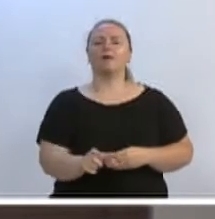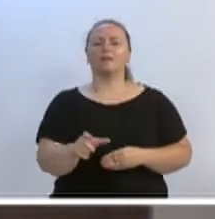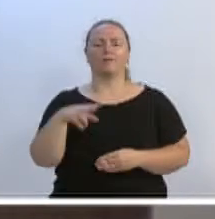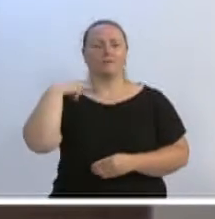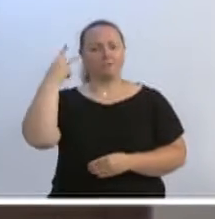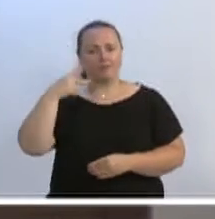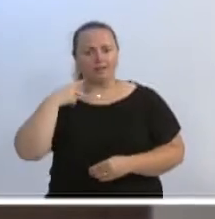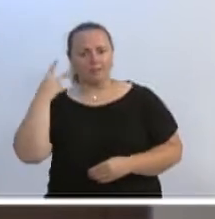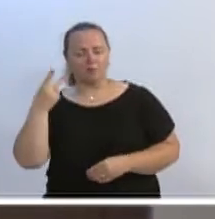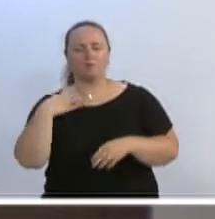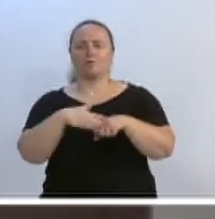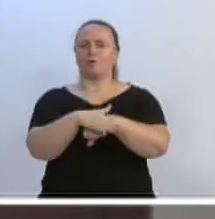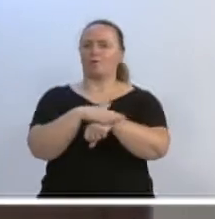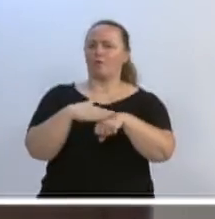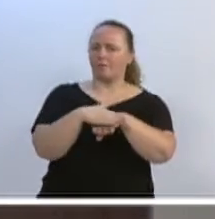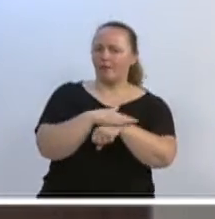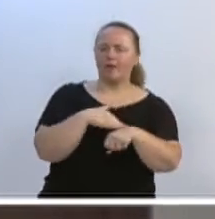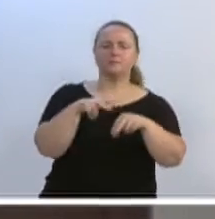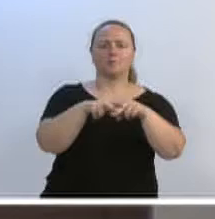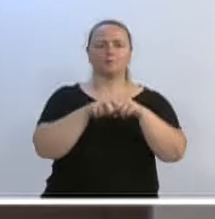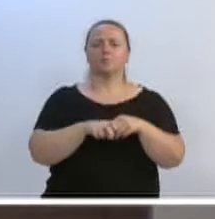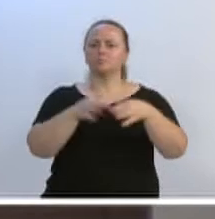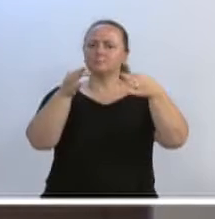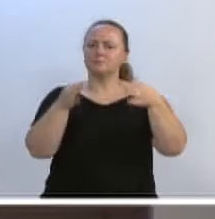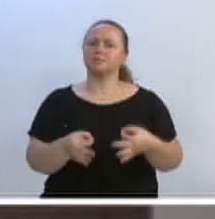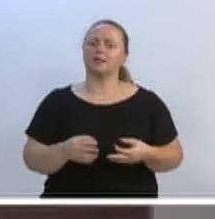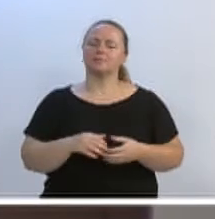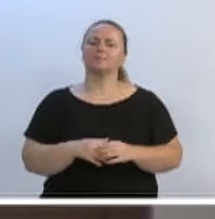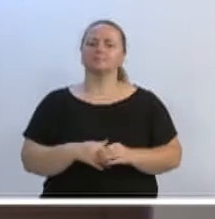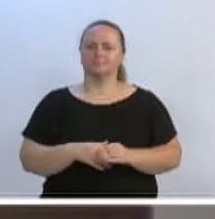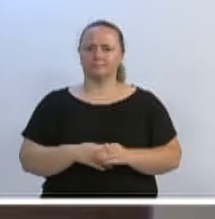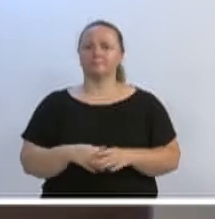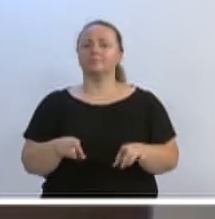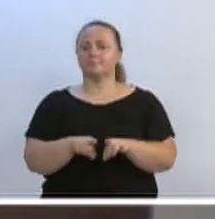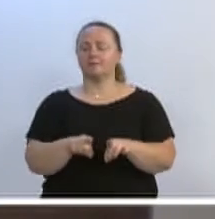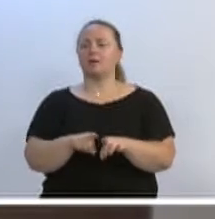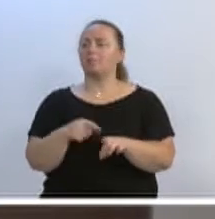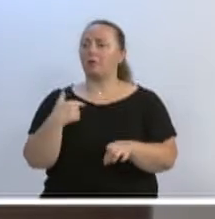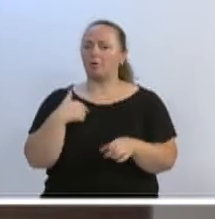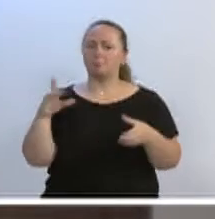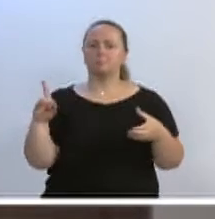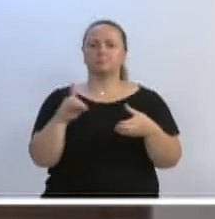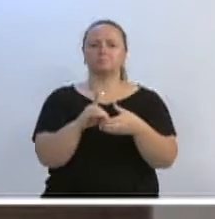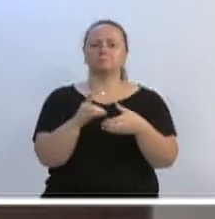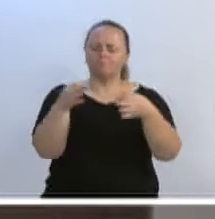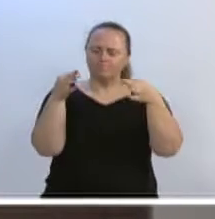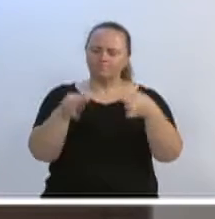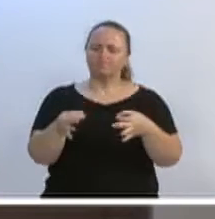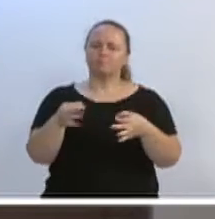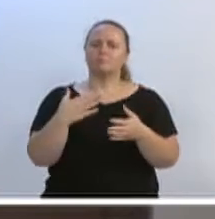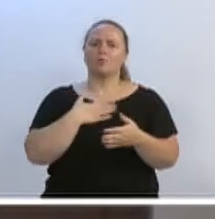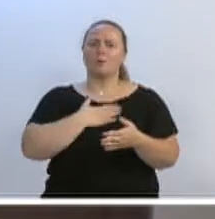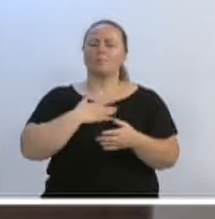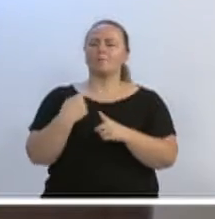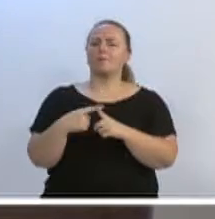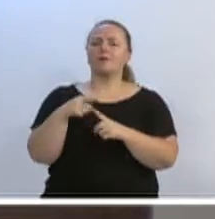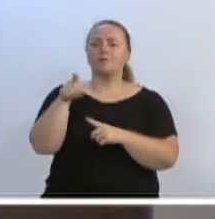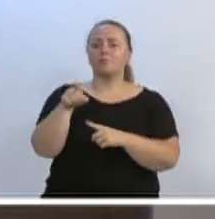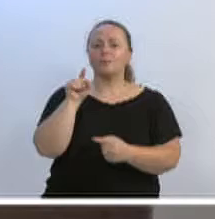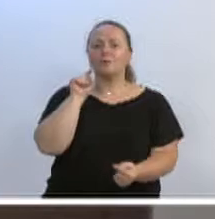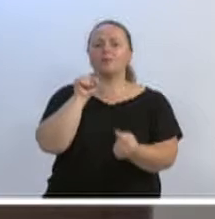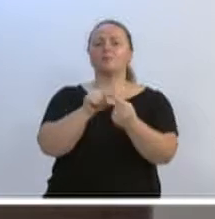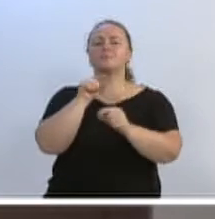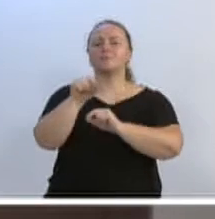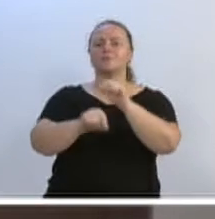porta de todos, conversa com todos, e é por isso que nós nos atendemos, e eu atendo muito bem, porque eu sei que realmente o senhor faz, e faz sem intenção de...